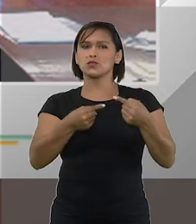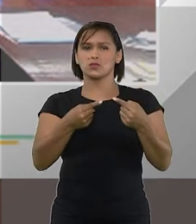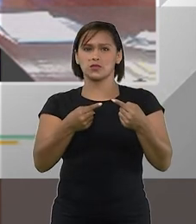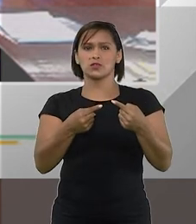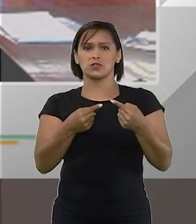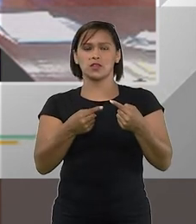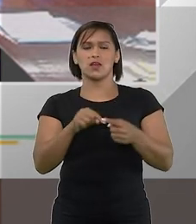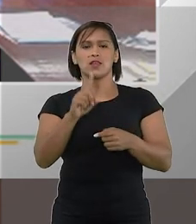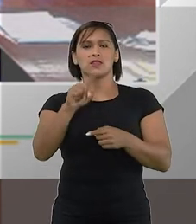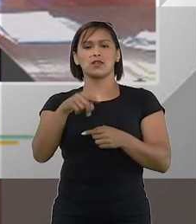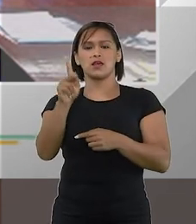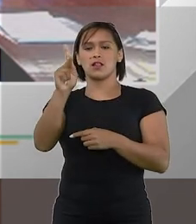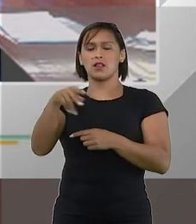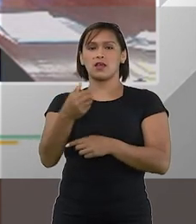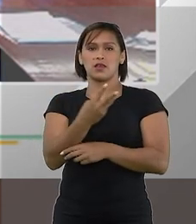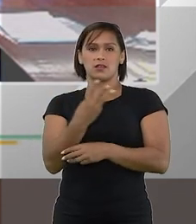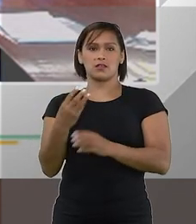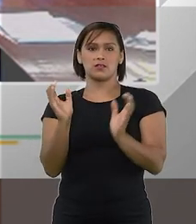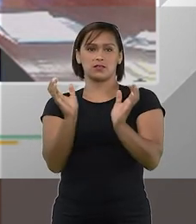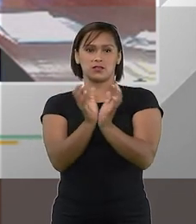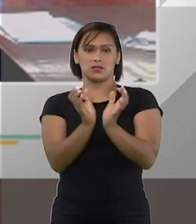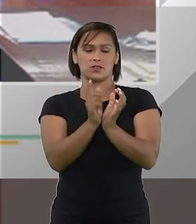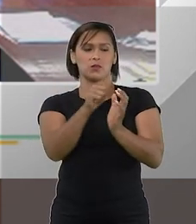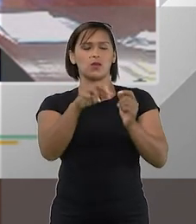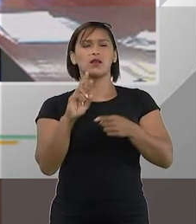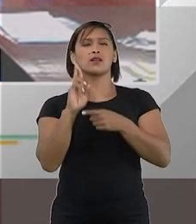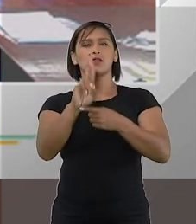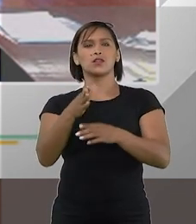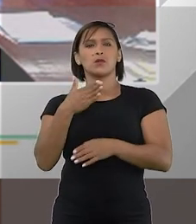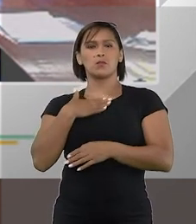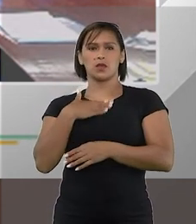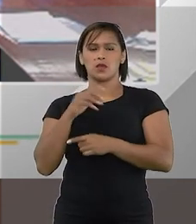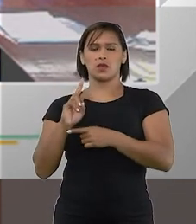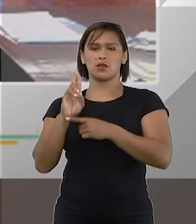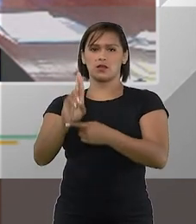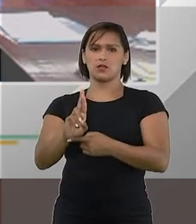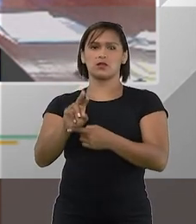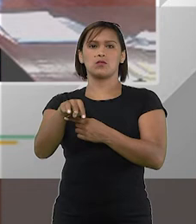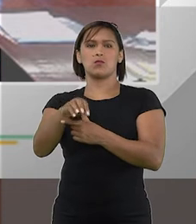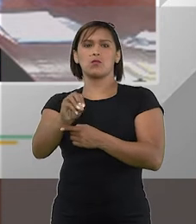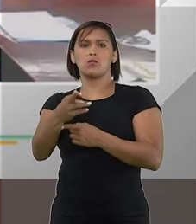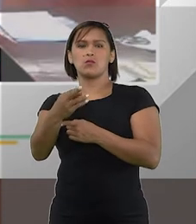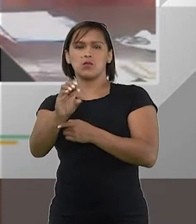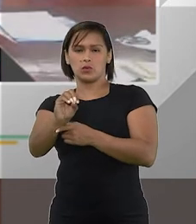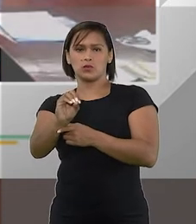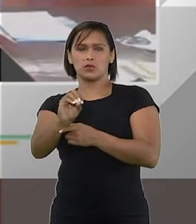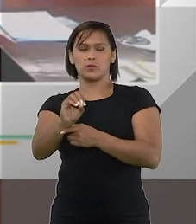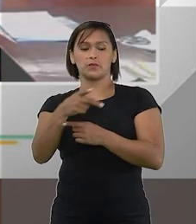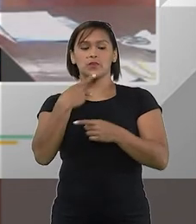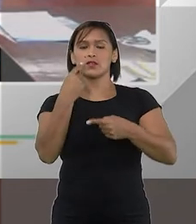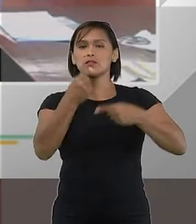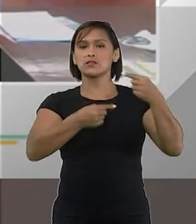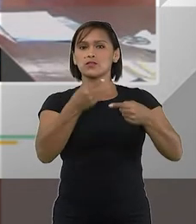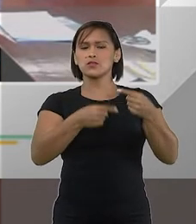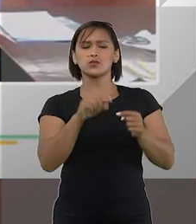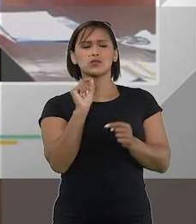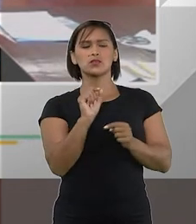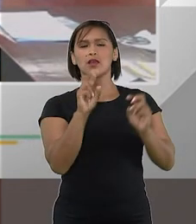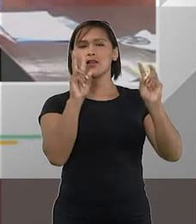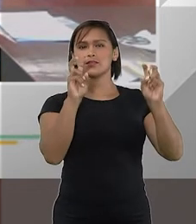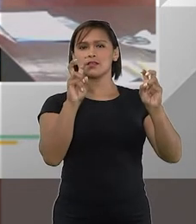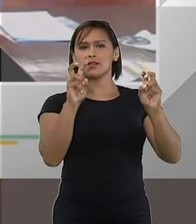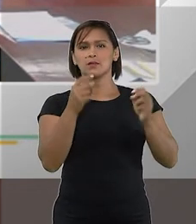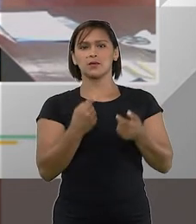na terceira sessão a relatoria foi minha neste caso e se discutia exatamente